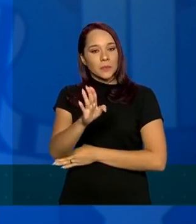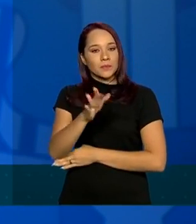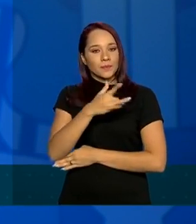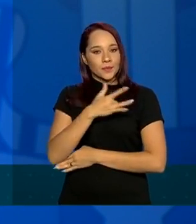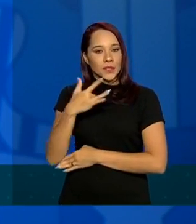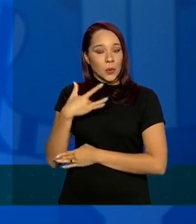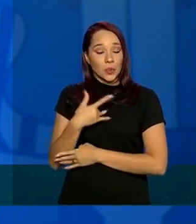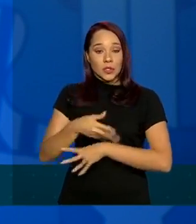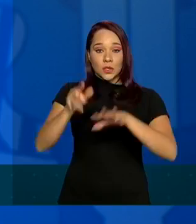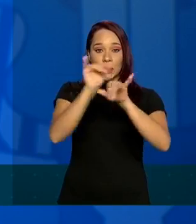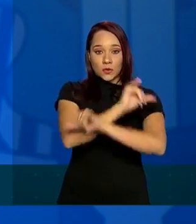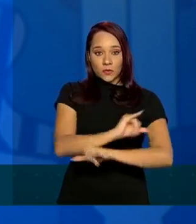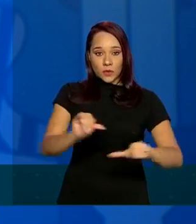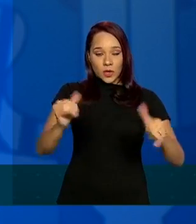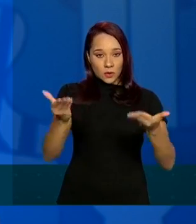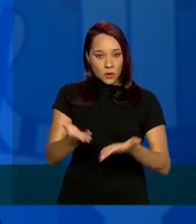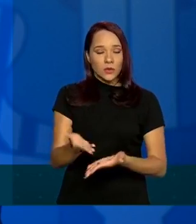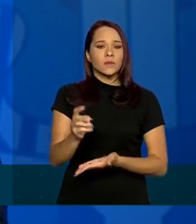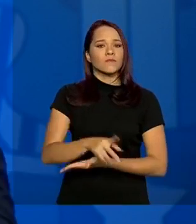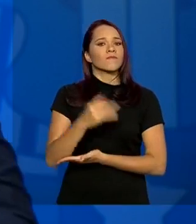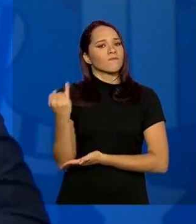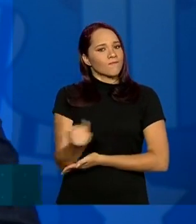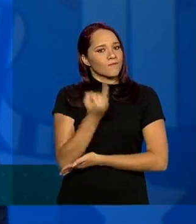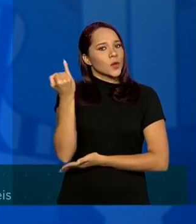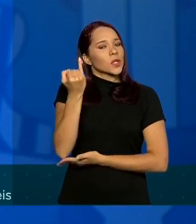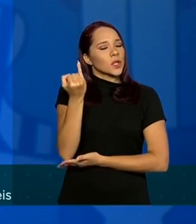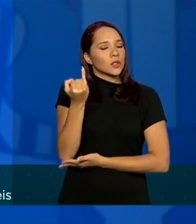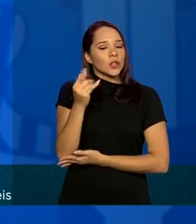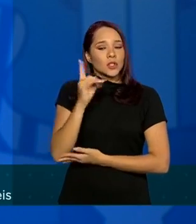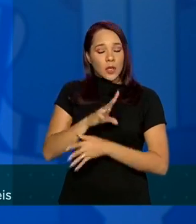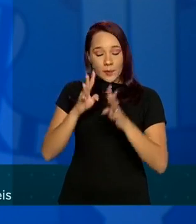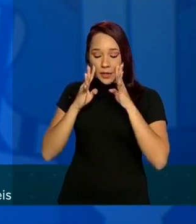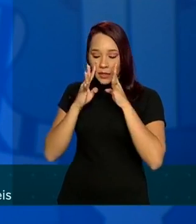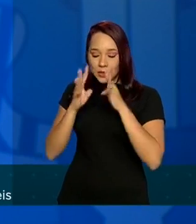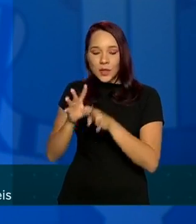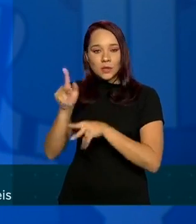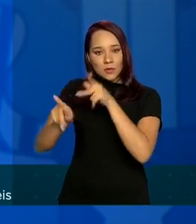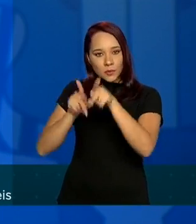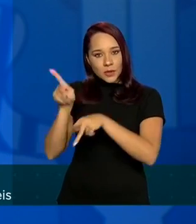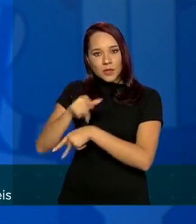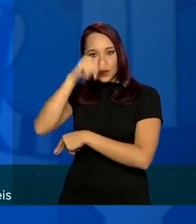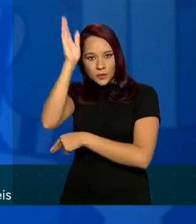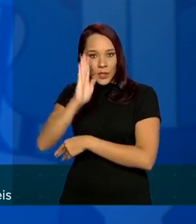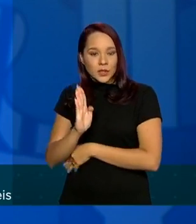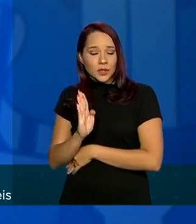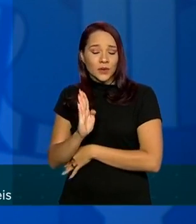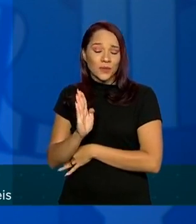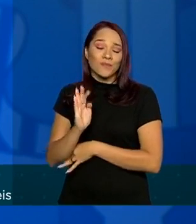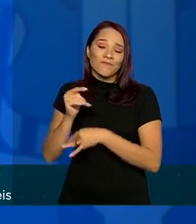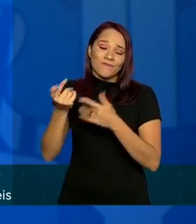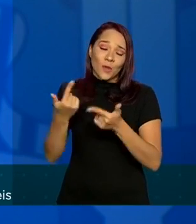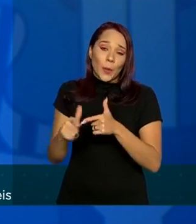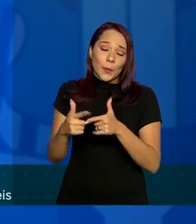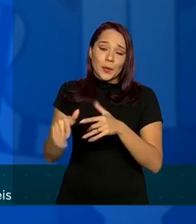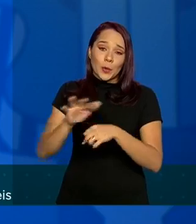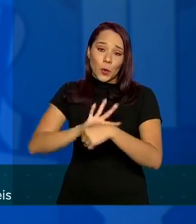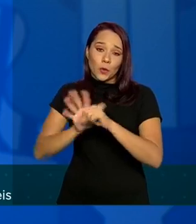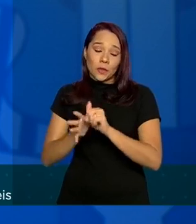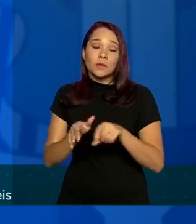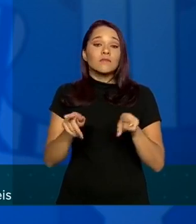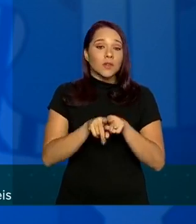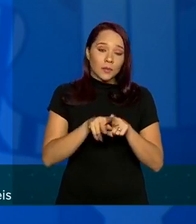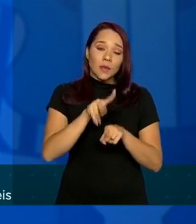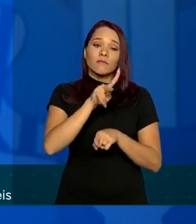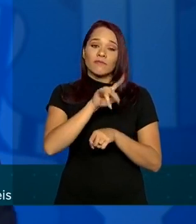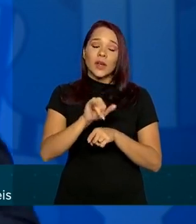divulgada hoje, ela é fundamental não só para prestar assistência à população brasileira frente ao coronavírus, como também vai